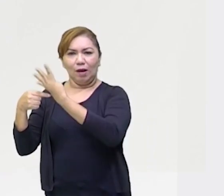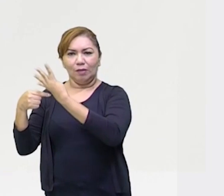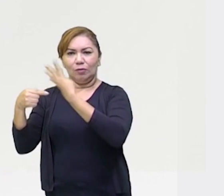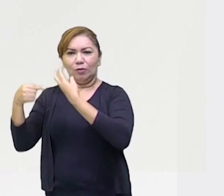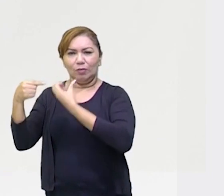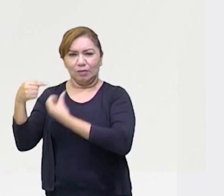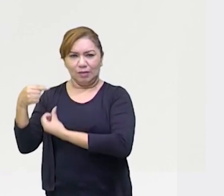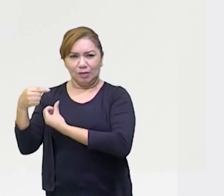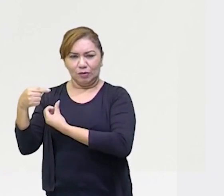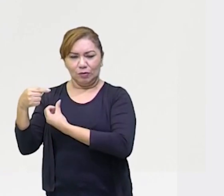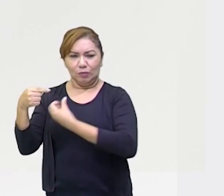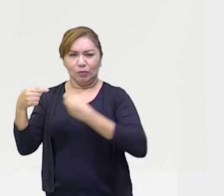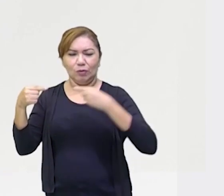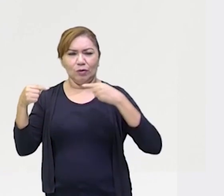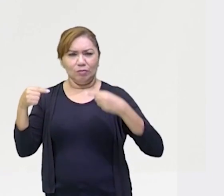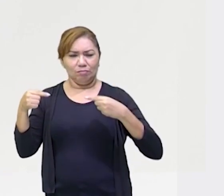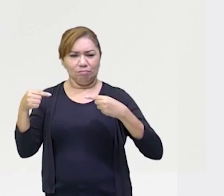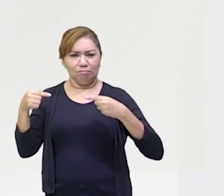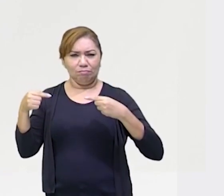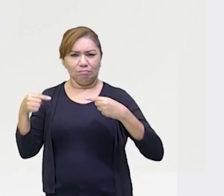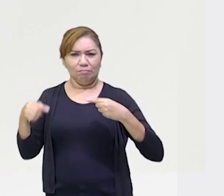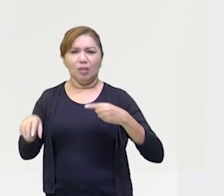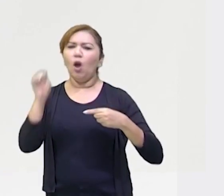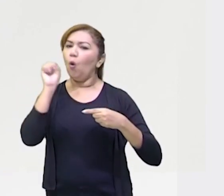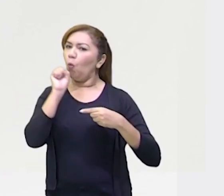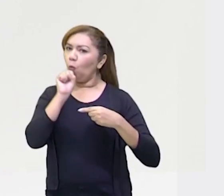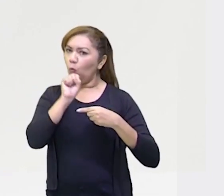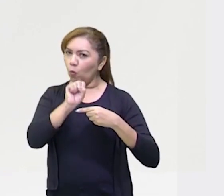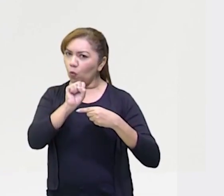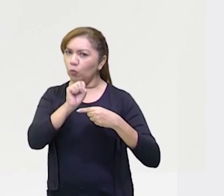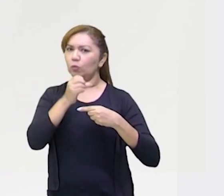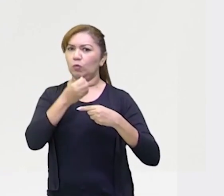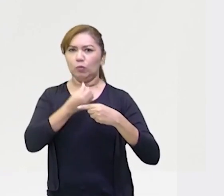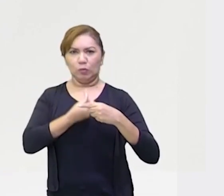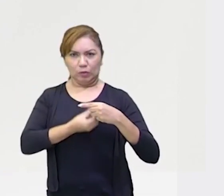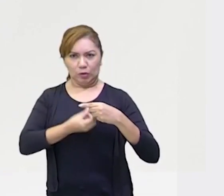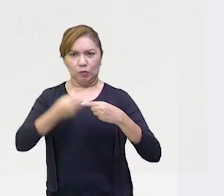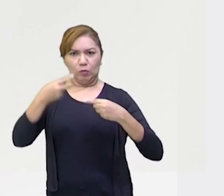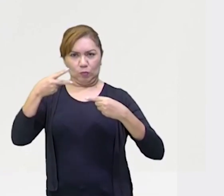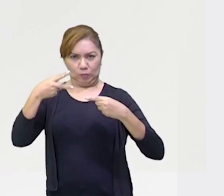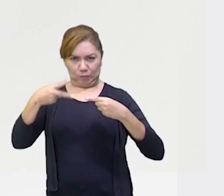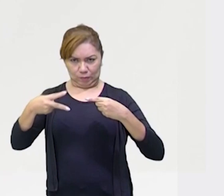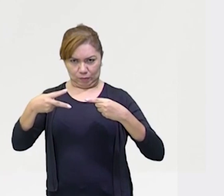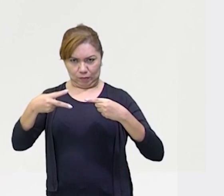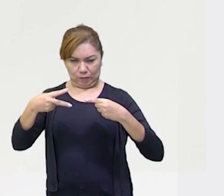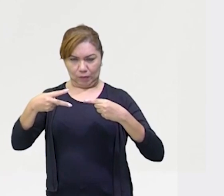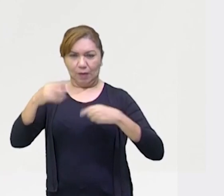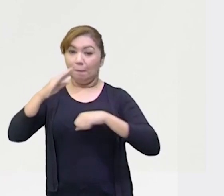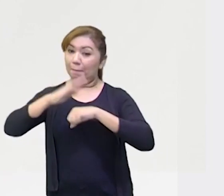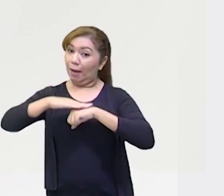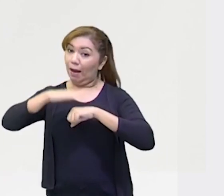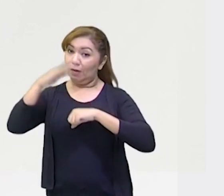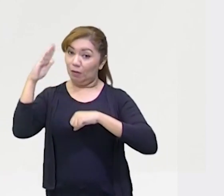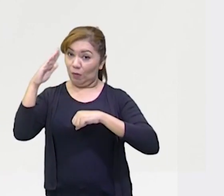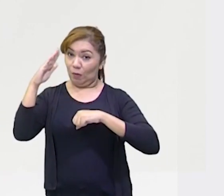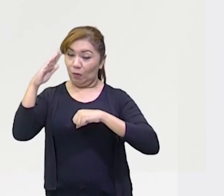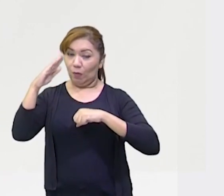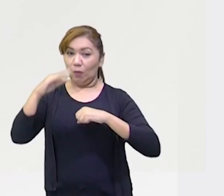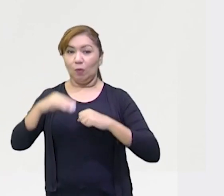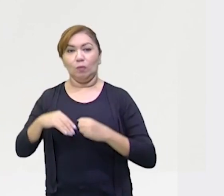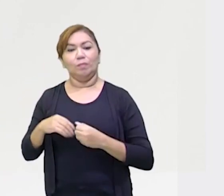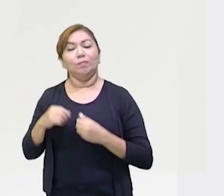iguais. Seis aqui. Seis. Os mesmos denominadores.